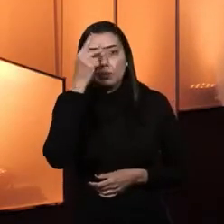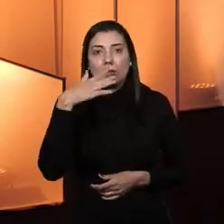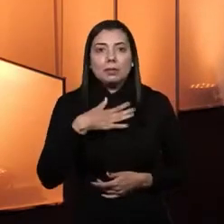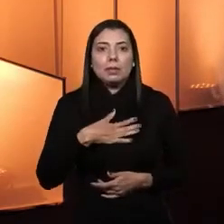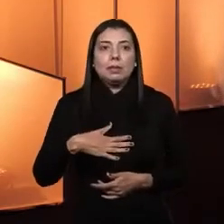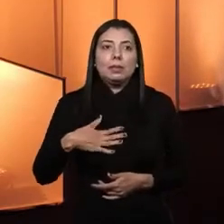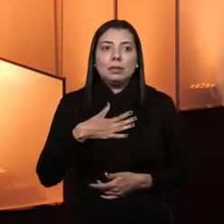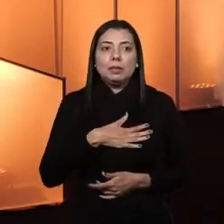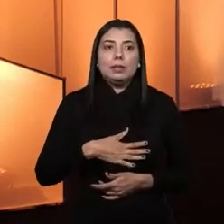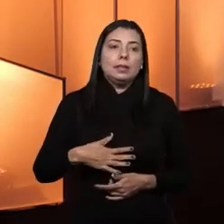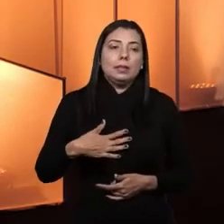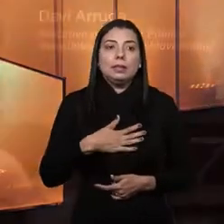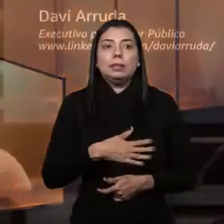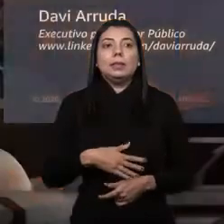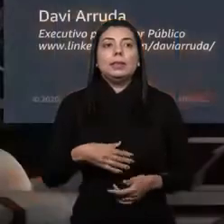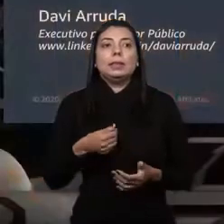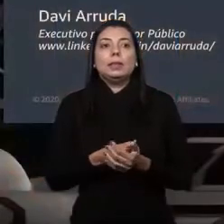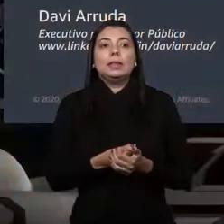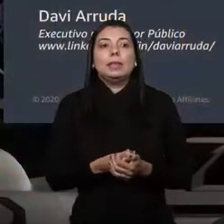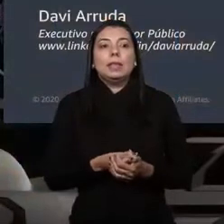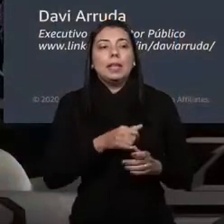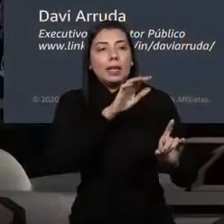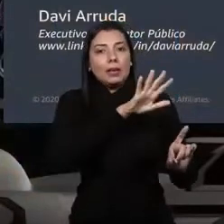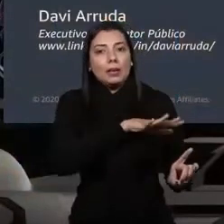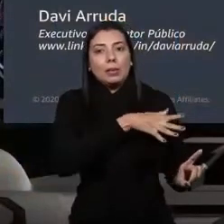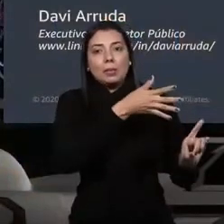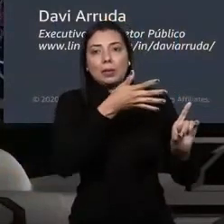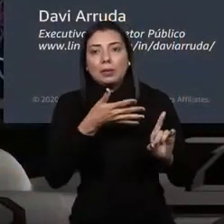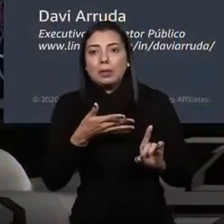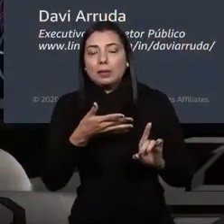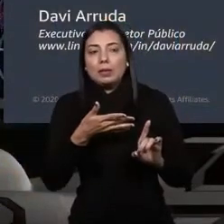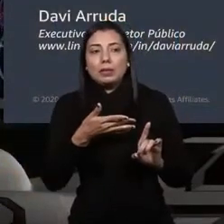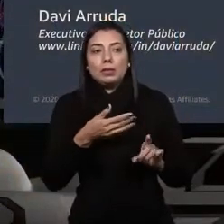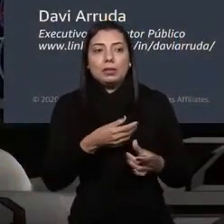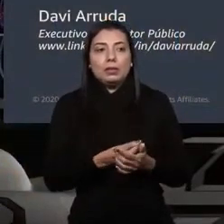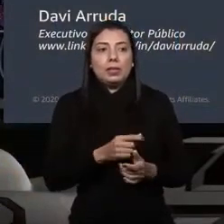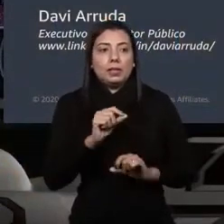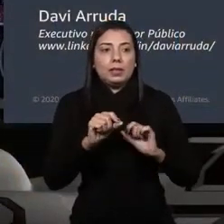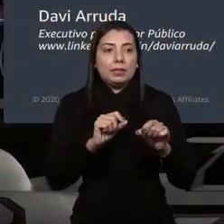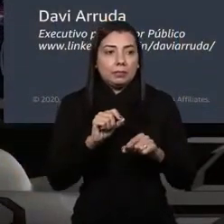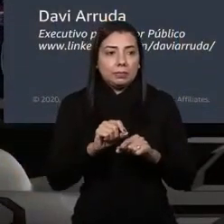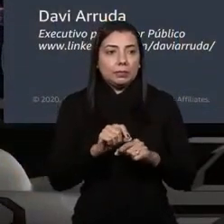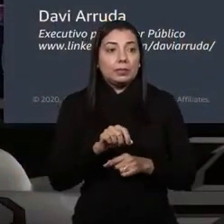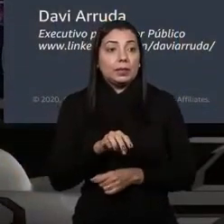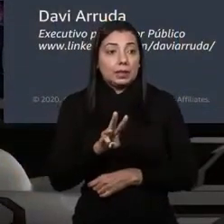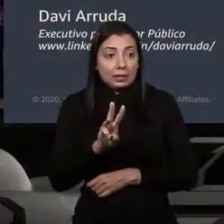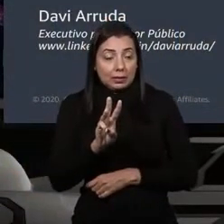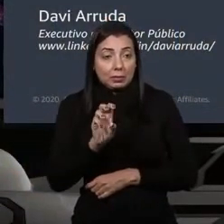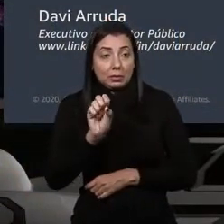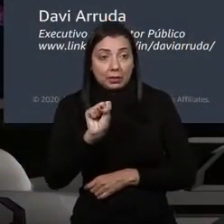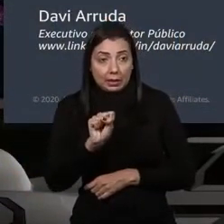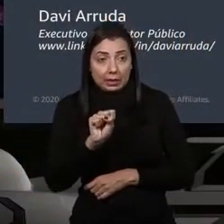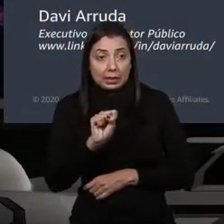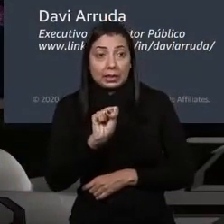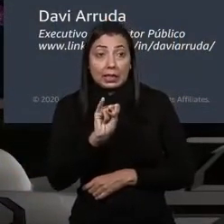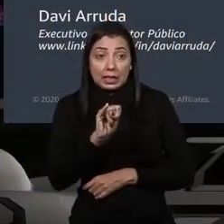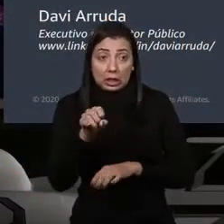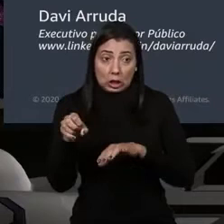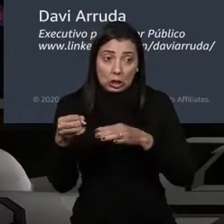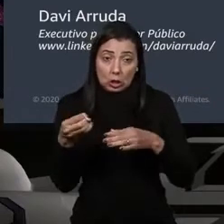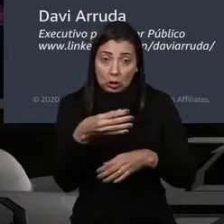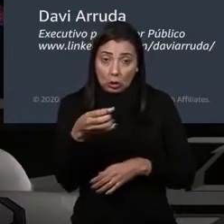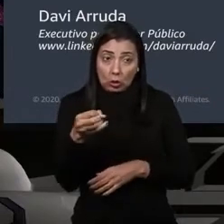conhecê-los. Obrigado pela apresentação. É uma honra para a Amazon Web Services, a AWS, estar participando da Semana de Inovação